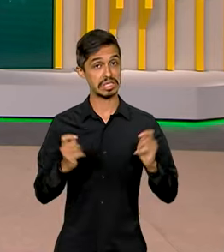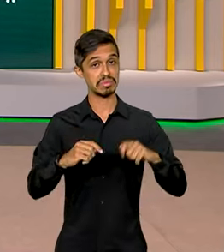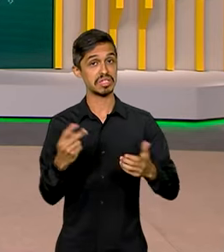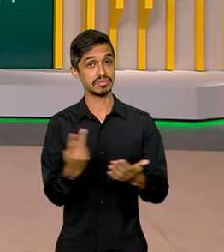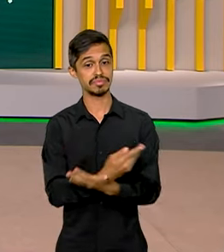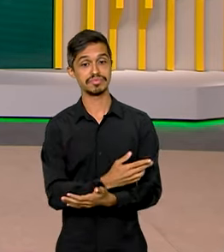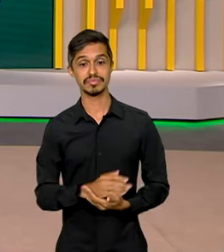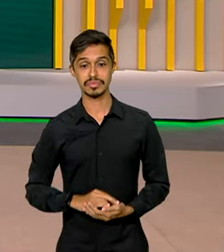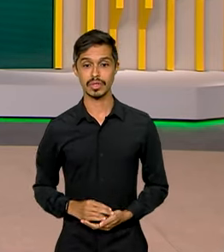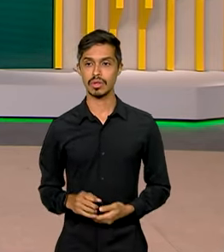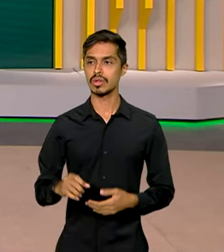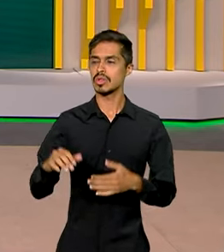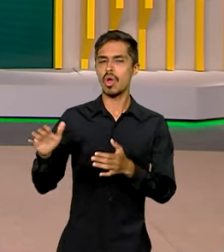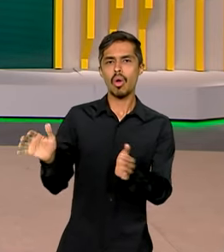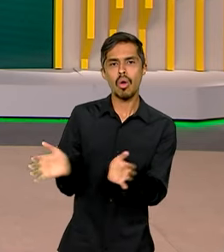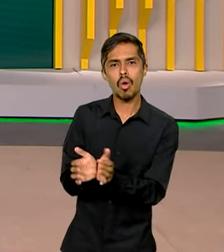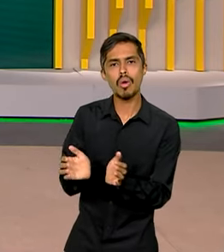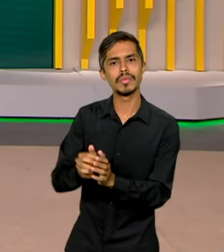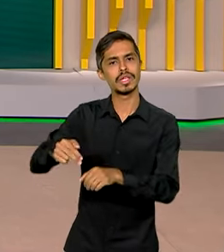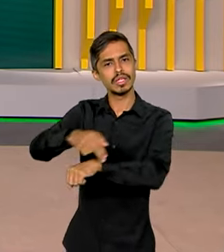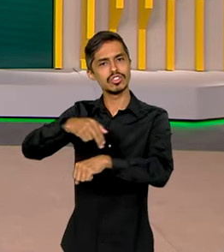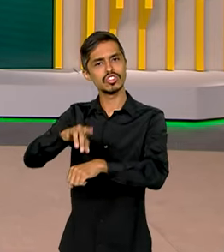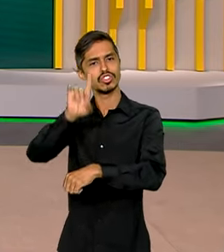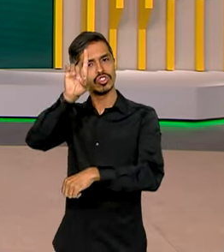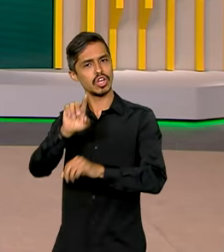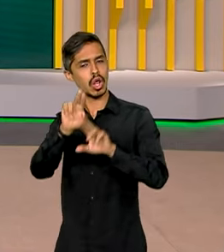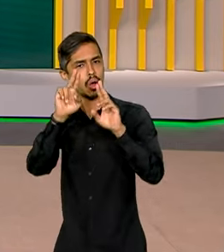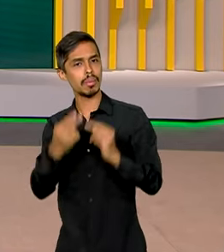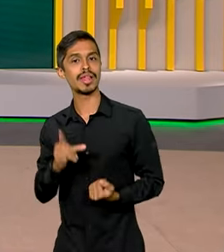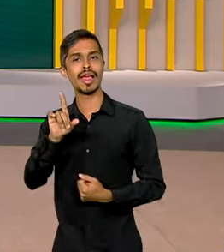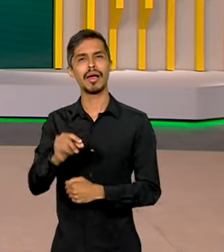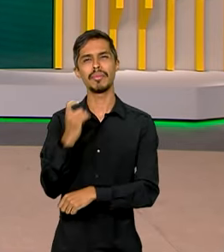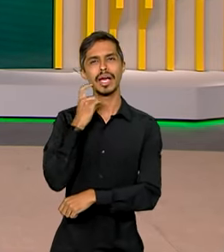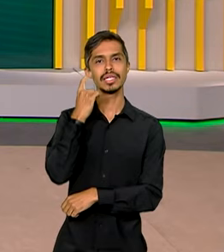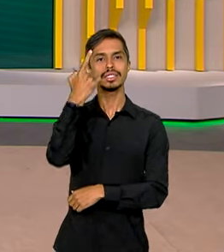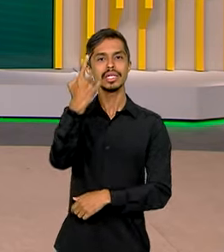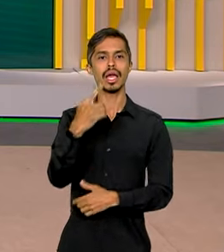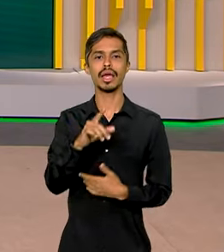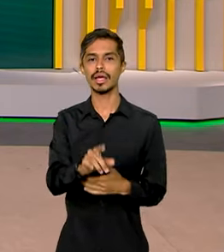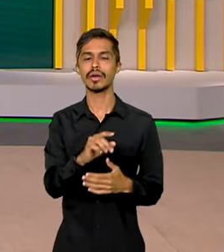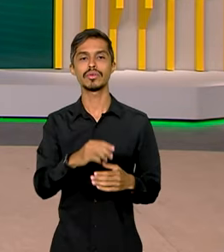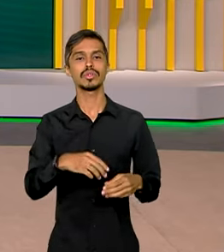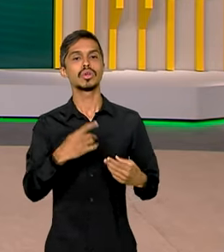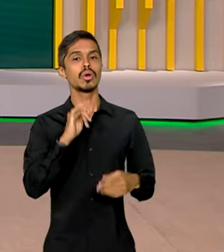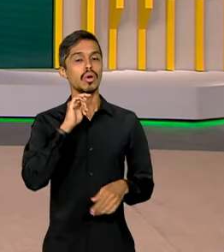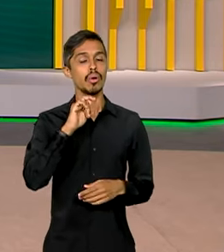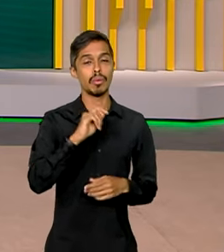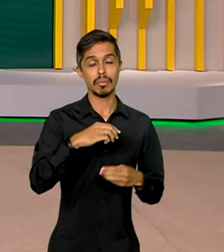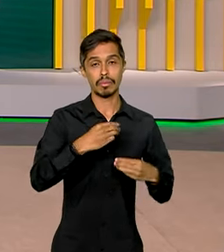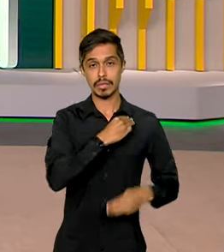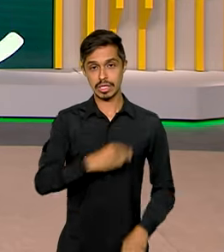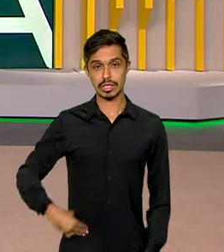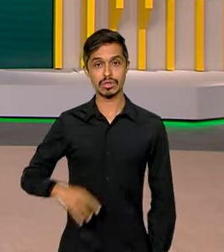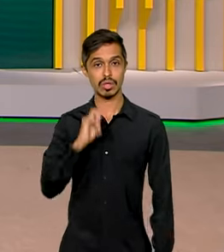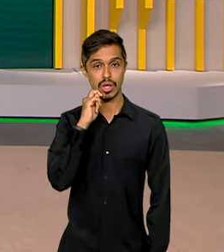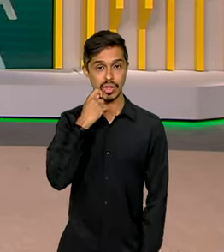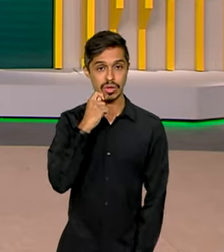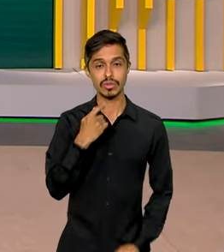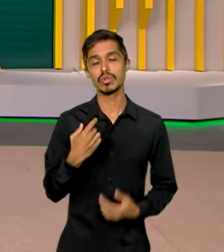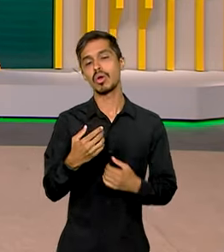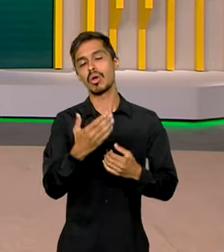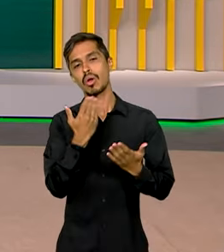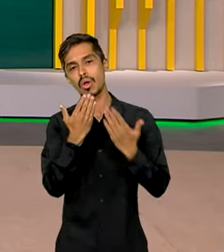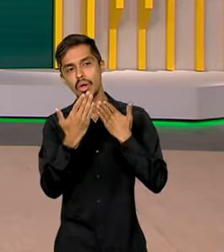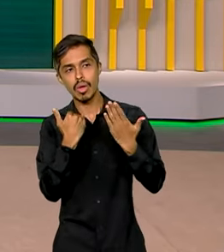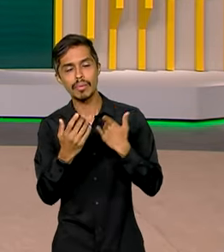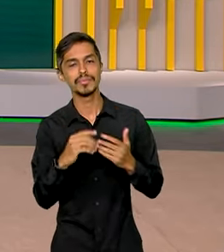Uma rede nacional de direitos humanos. Essa é uma das ideias antecipadas pelo ministro Silvio Almeida durante um café da manhã